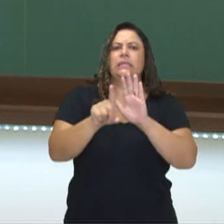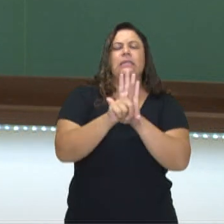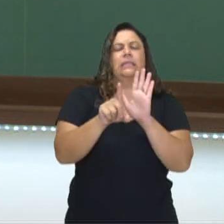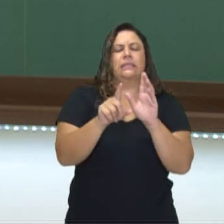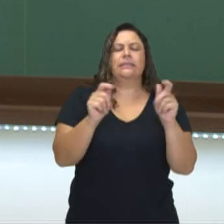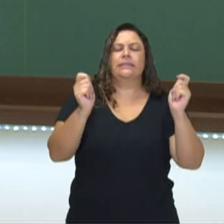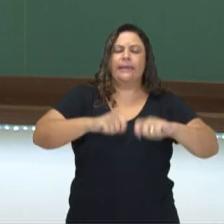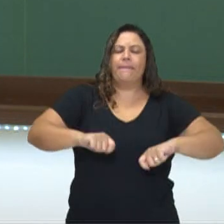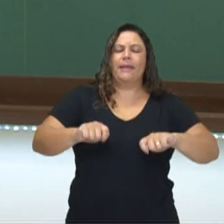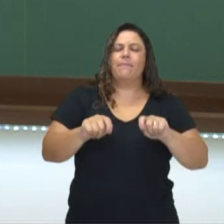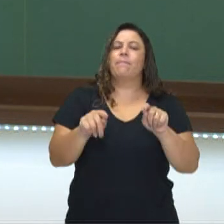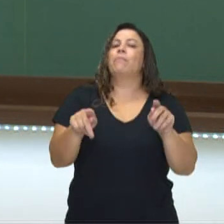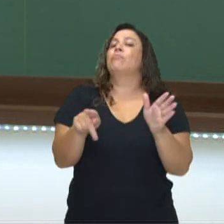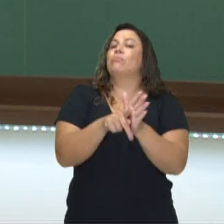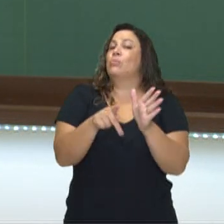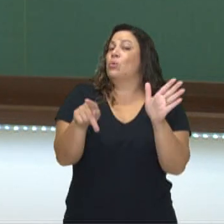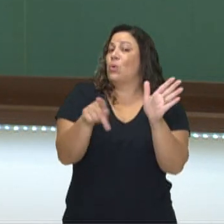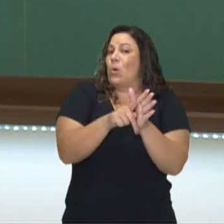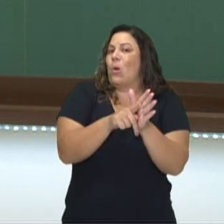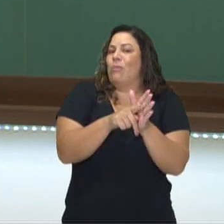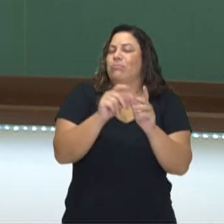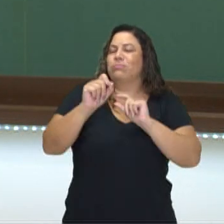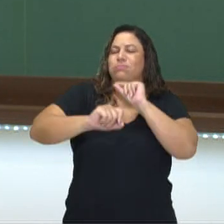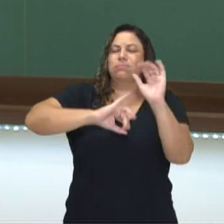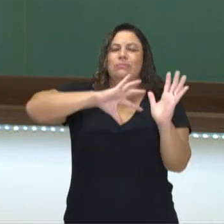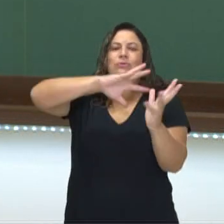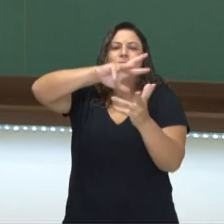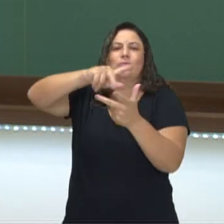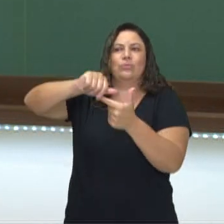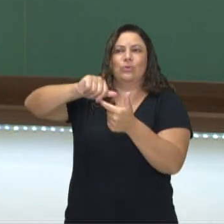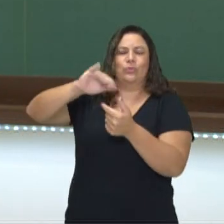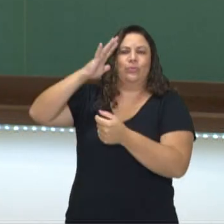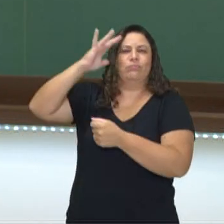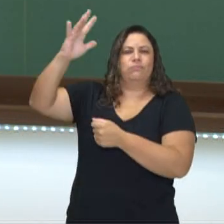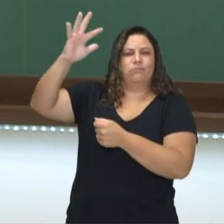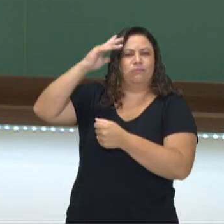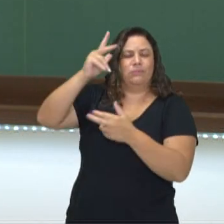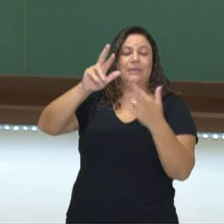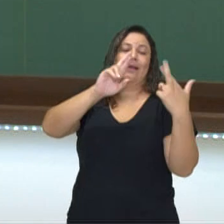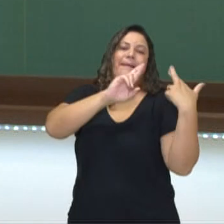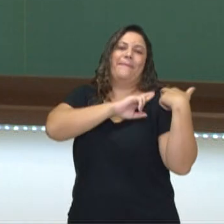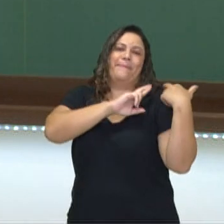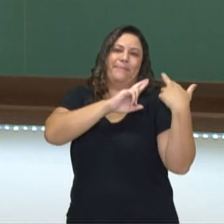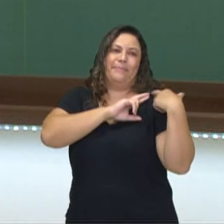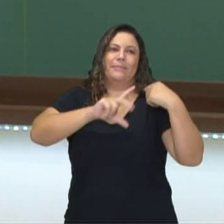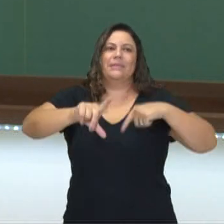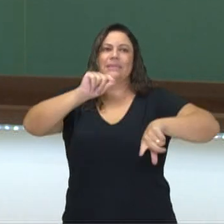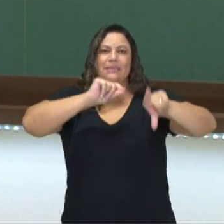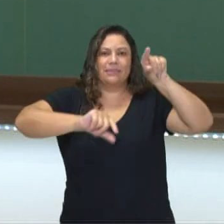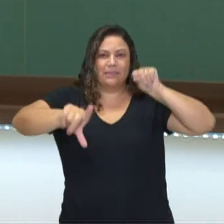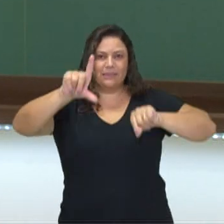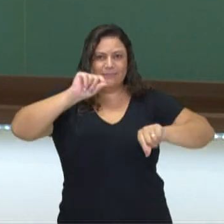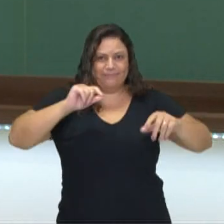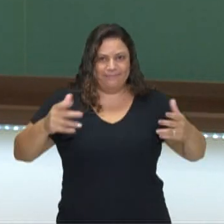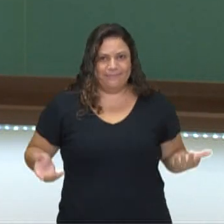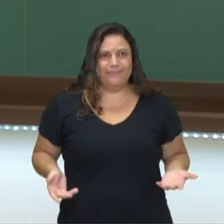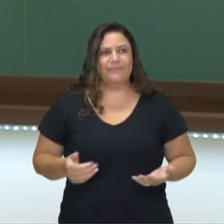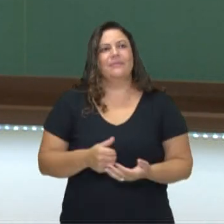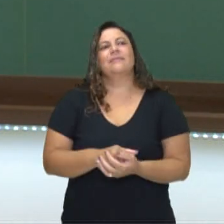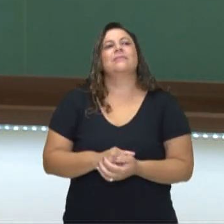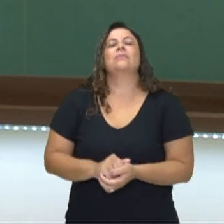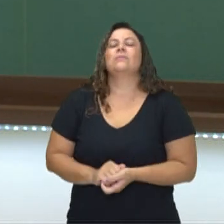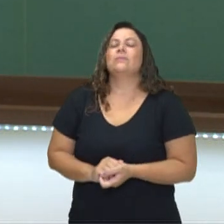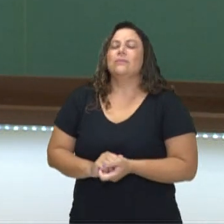ações no mundo e a ser mais responsável, então, com cada uma das minhas escolhas. O compromisso e a